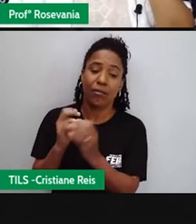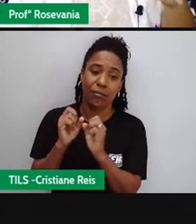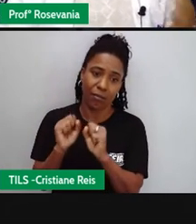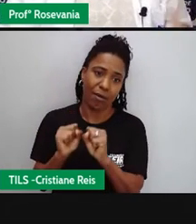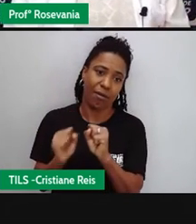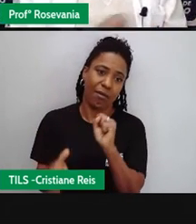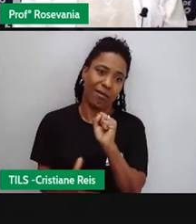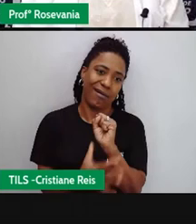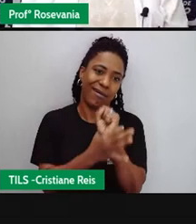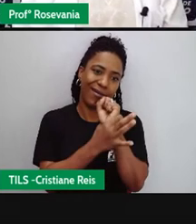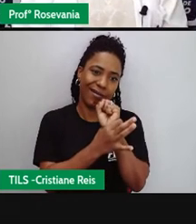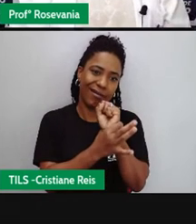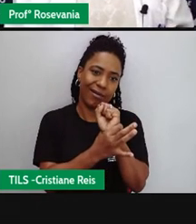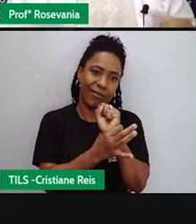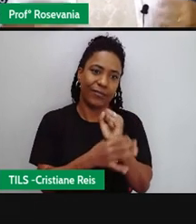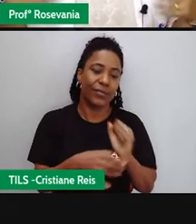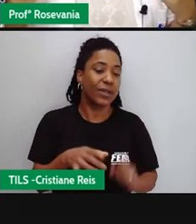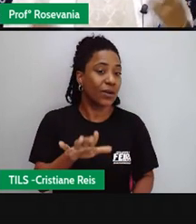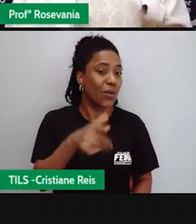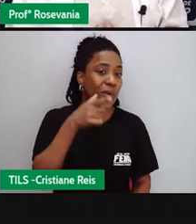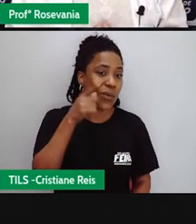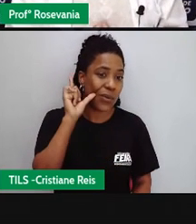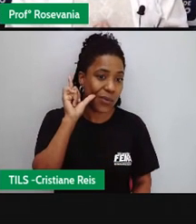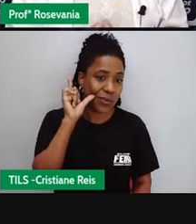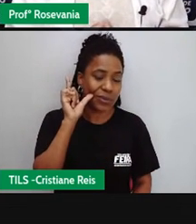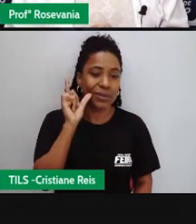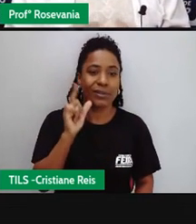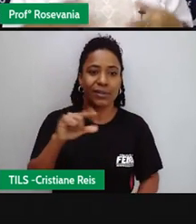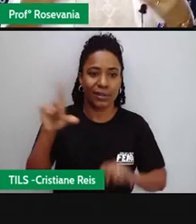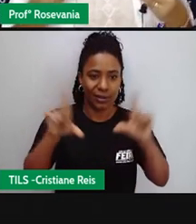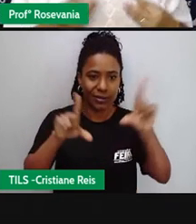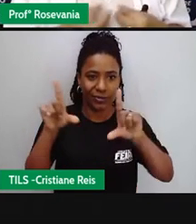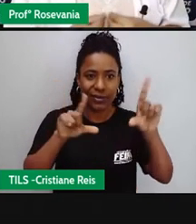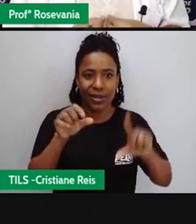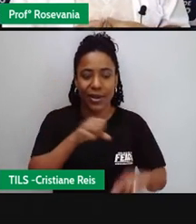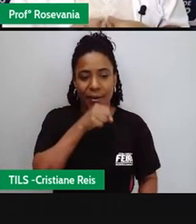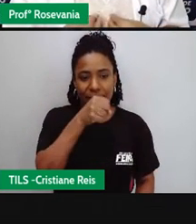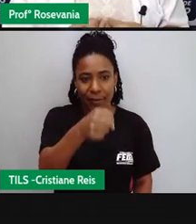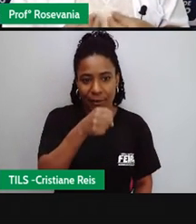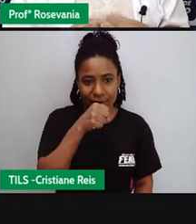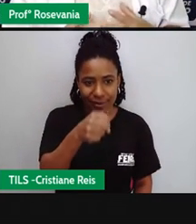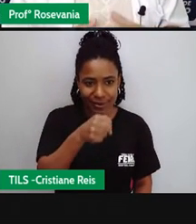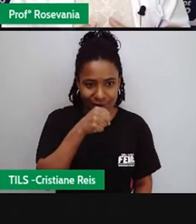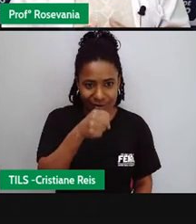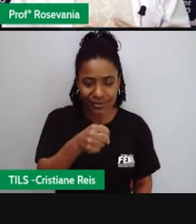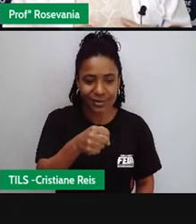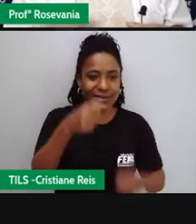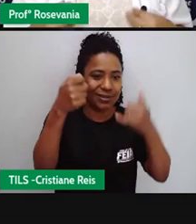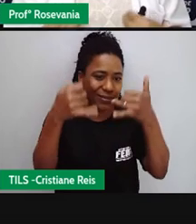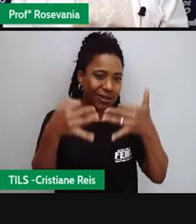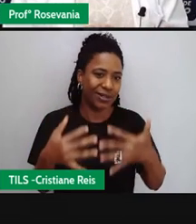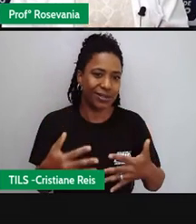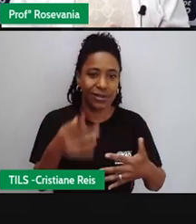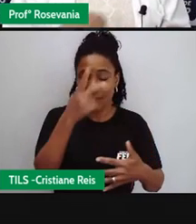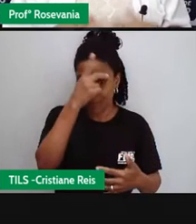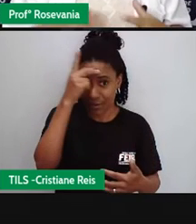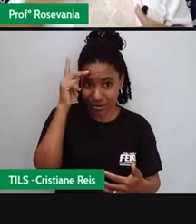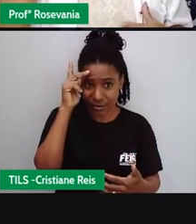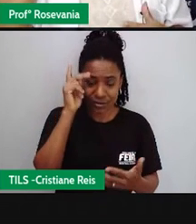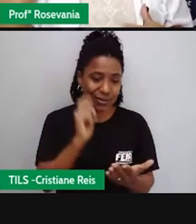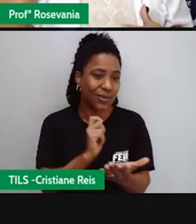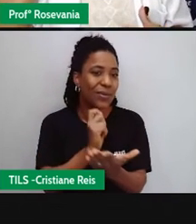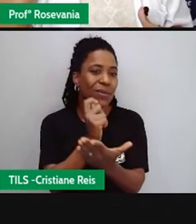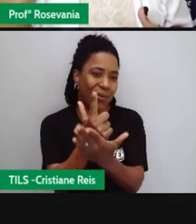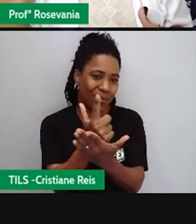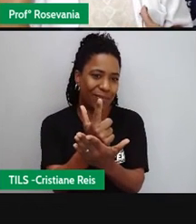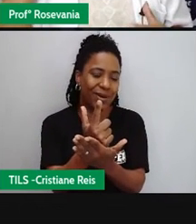muita gente mesmo, ontem mesmo, tava passando uma reportagem, né, na TV, falando de pessoas que compram carros